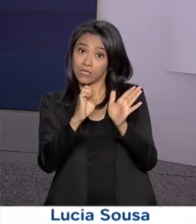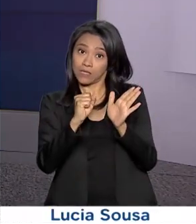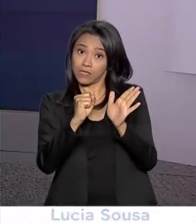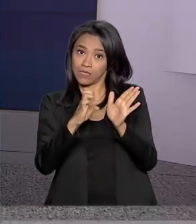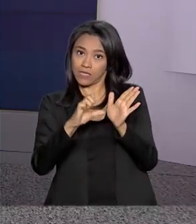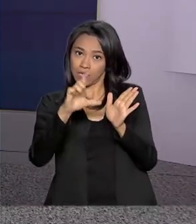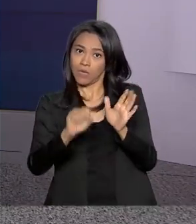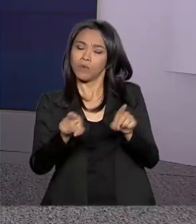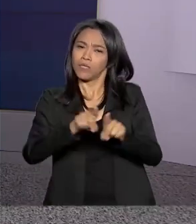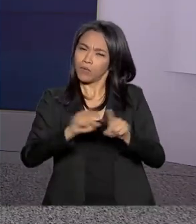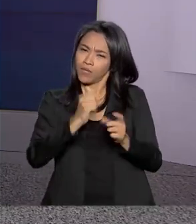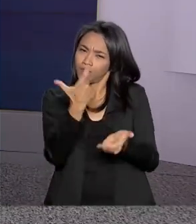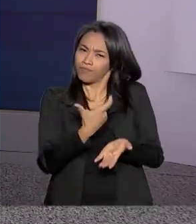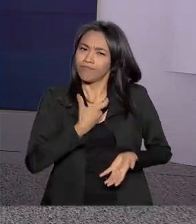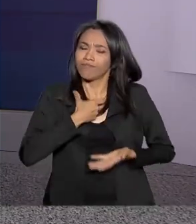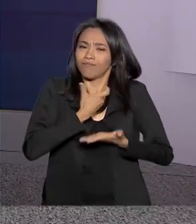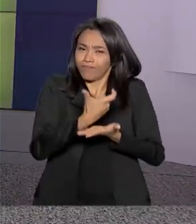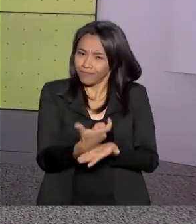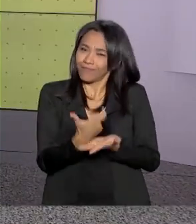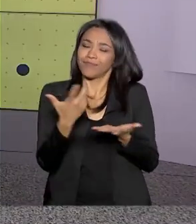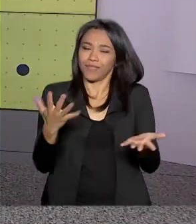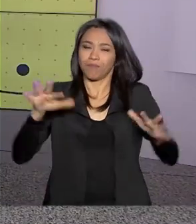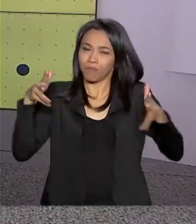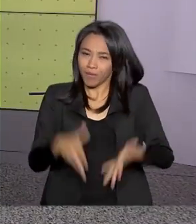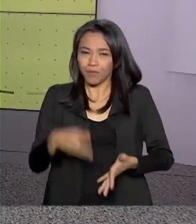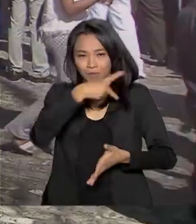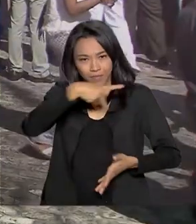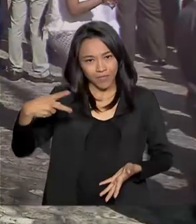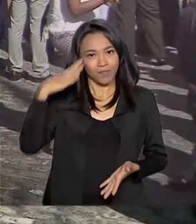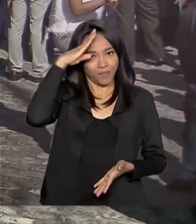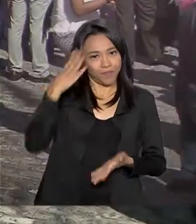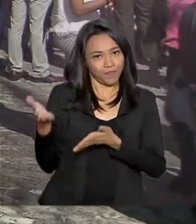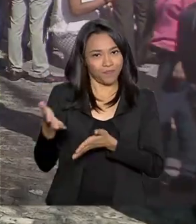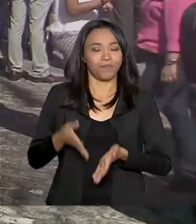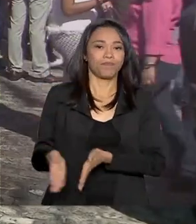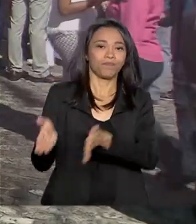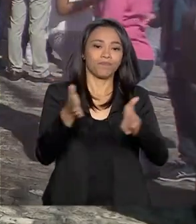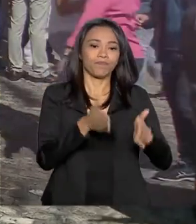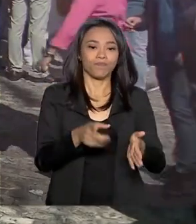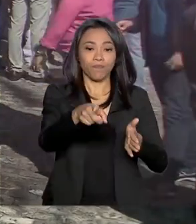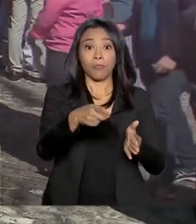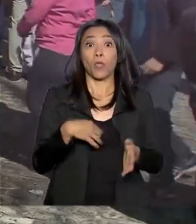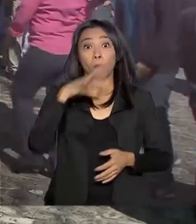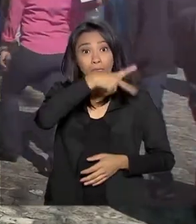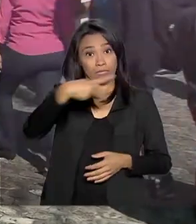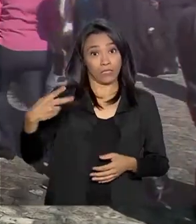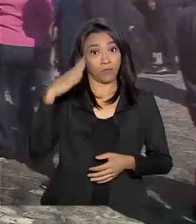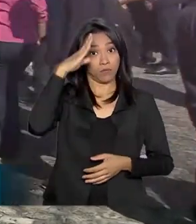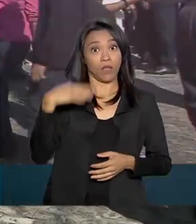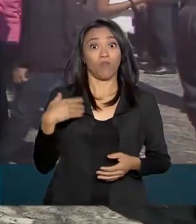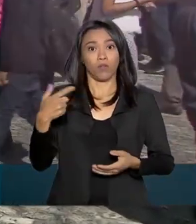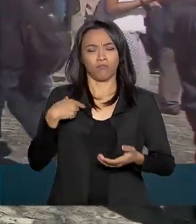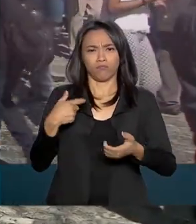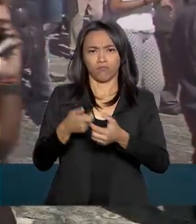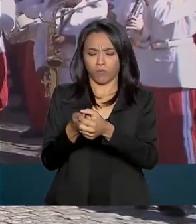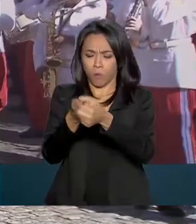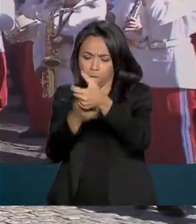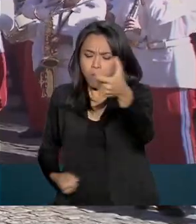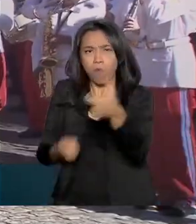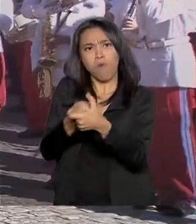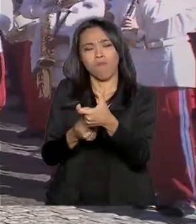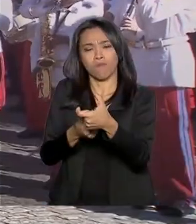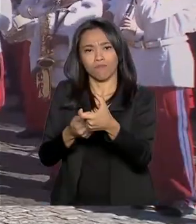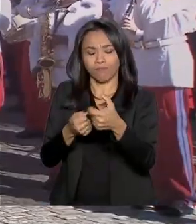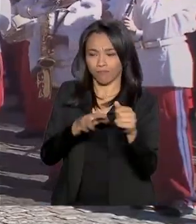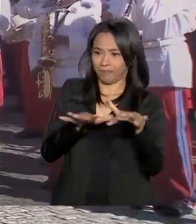Jair Bolsonaro participou da comemoração. Jair Bolsonaro foi recebido com uma salva de 21 tiros de canhão e também